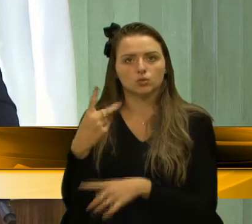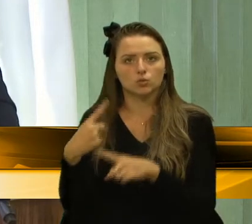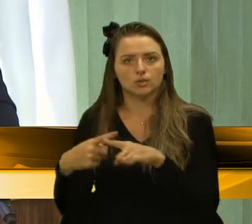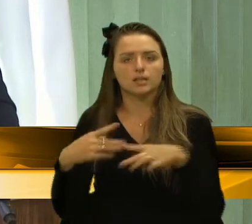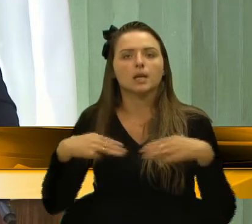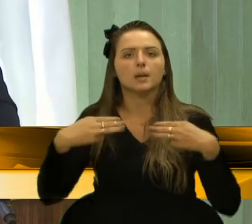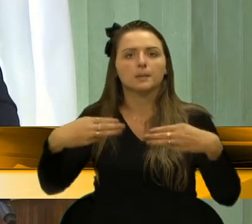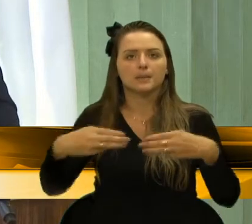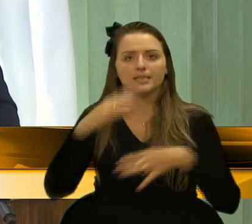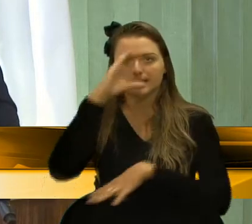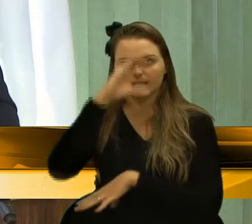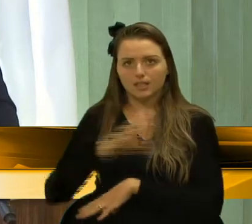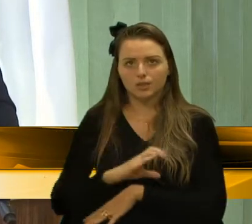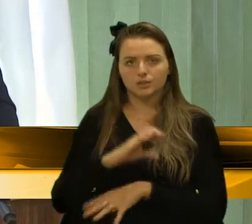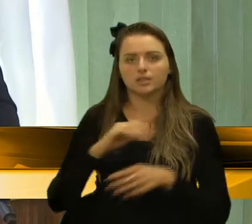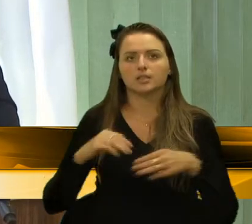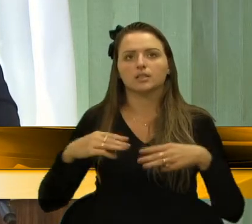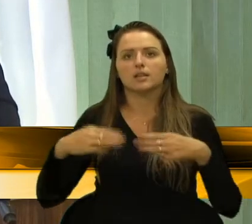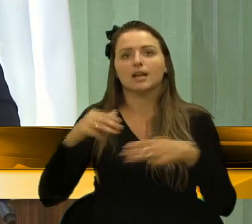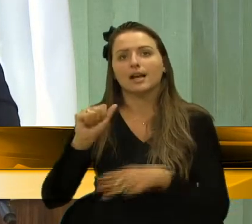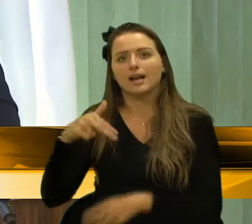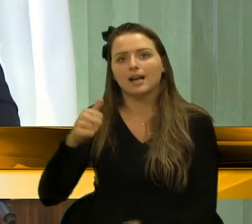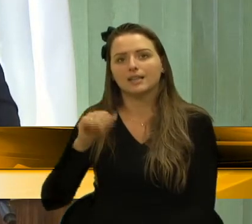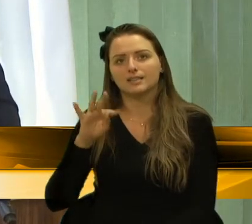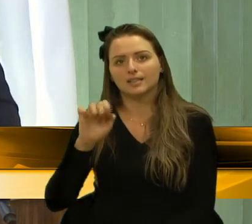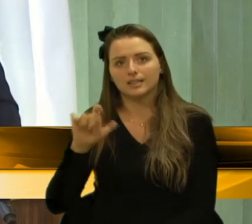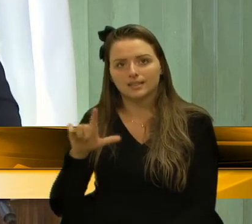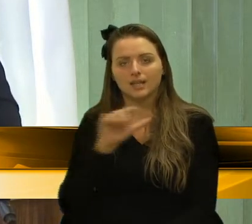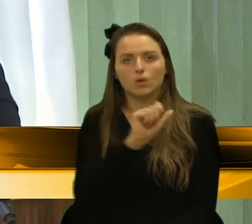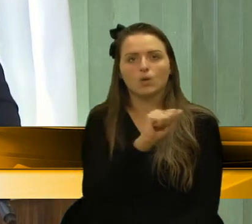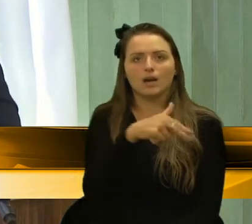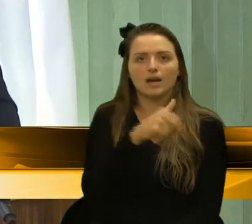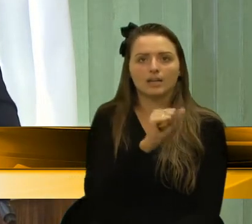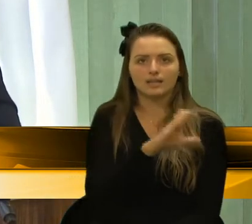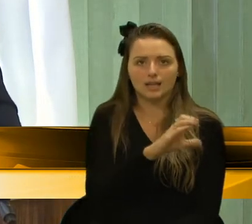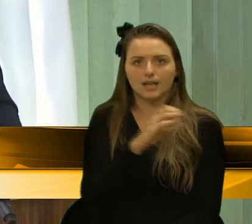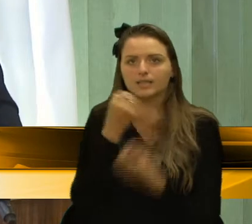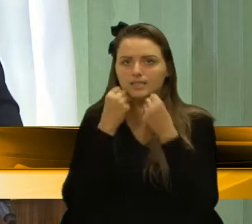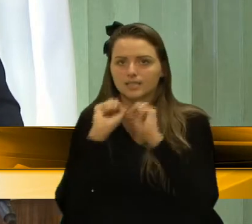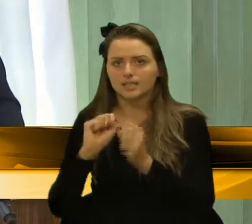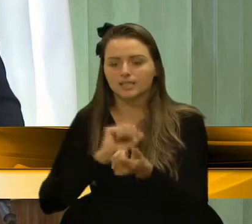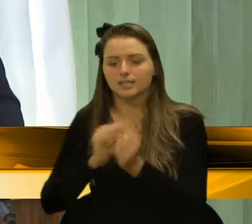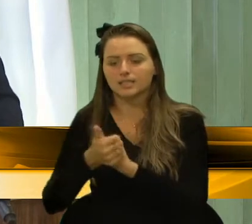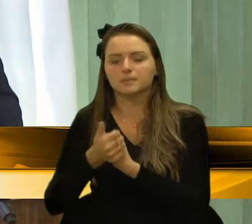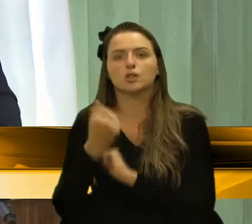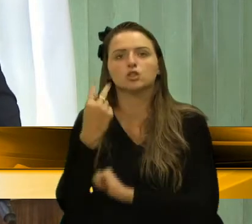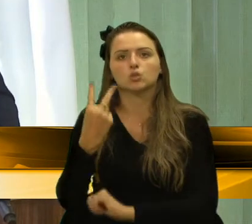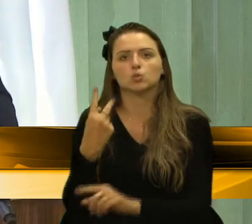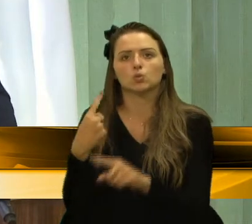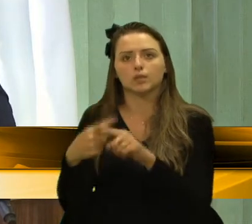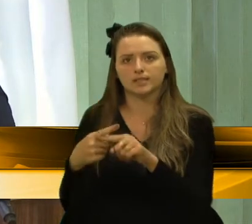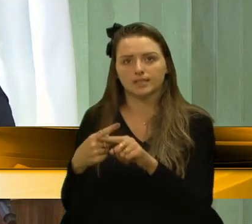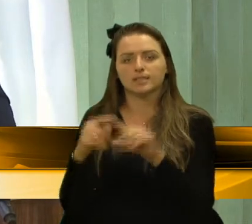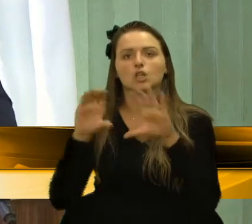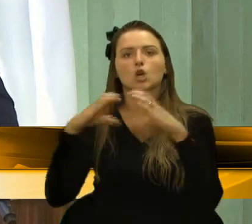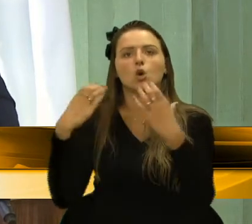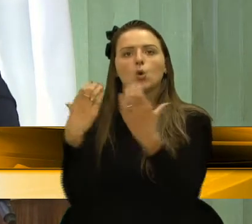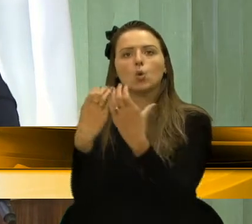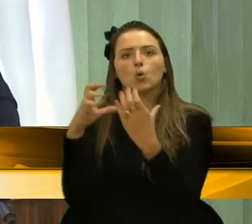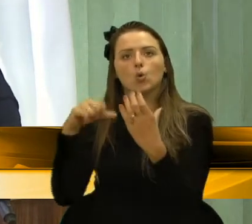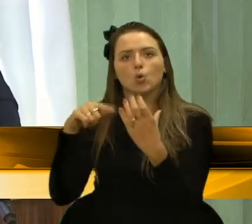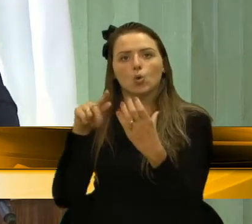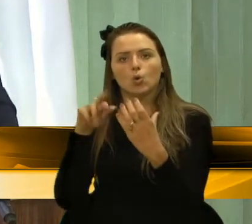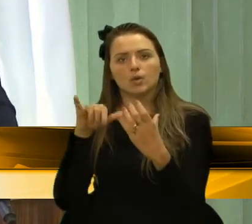Ministério da Cidadania, Anatel, ANAC, Secretaria de Esportes e, por duas vezes, Congresso Nacional, falando com